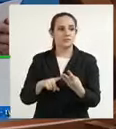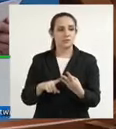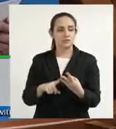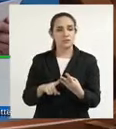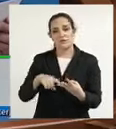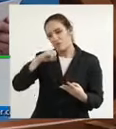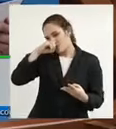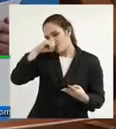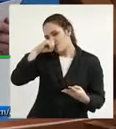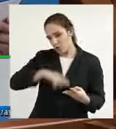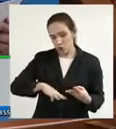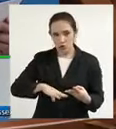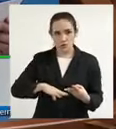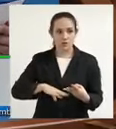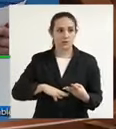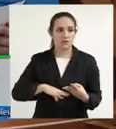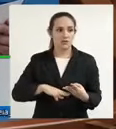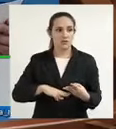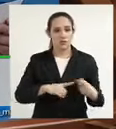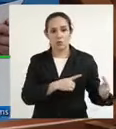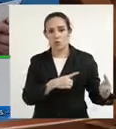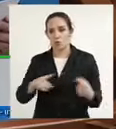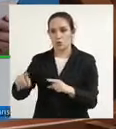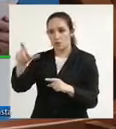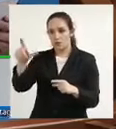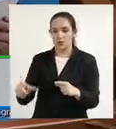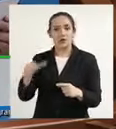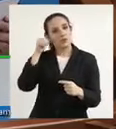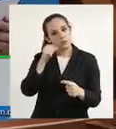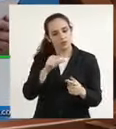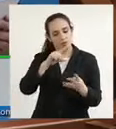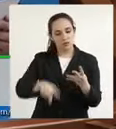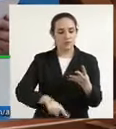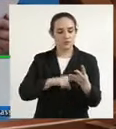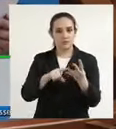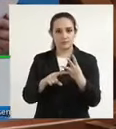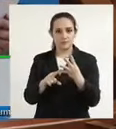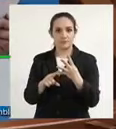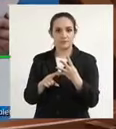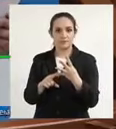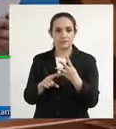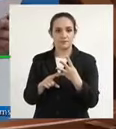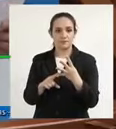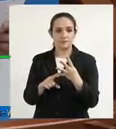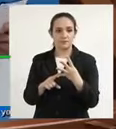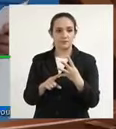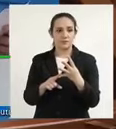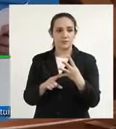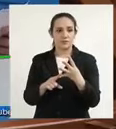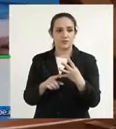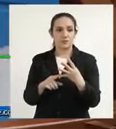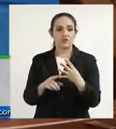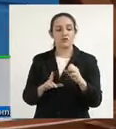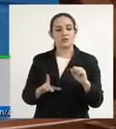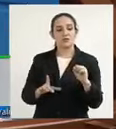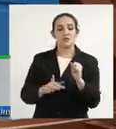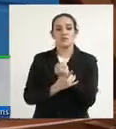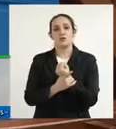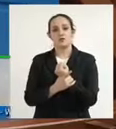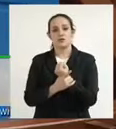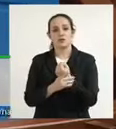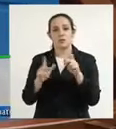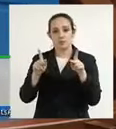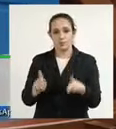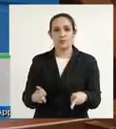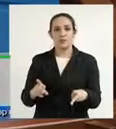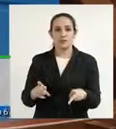violência contra a mulher e a Sistema Único de Segurança Pública. Então